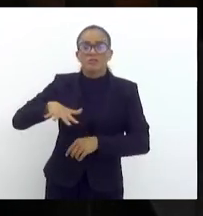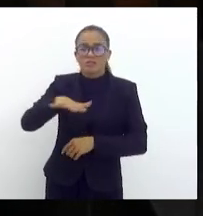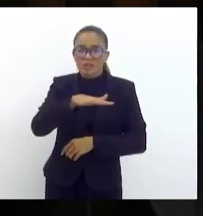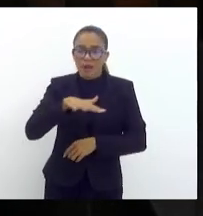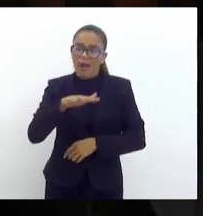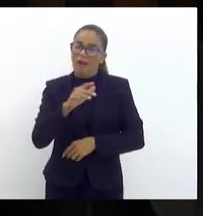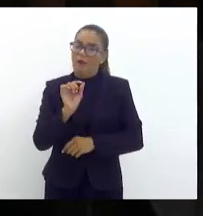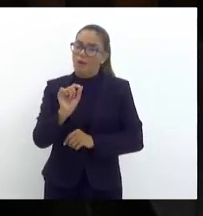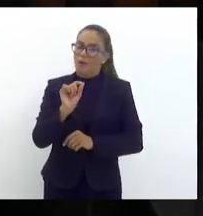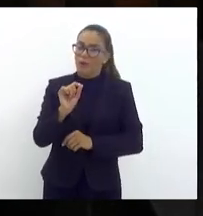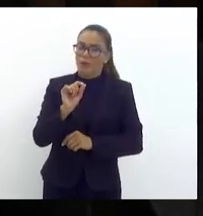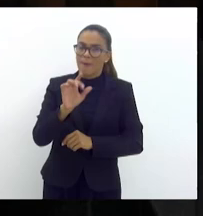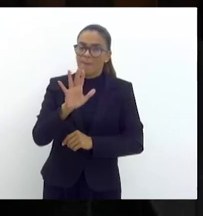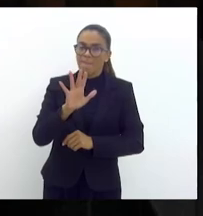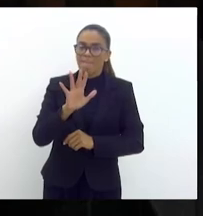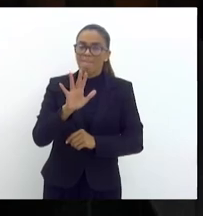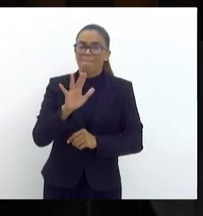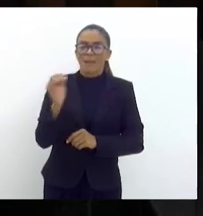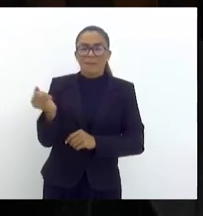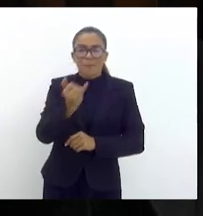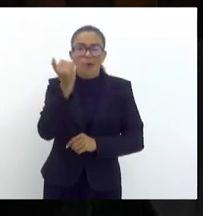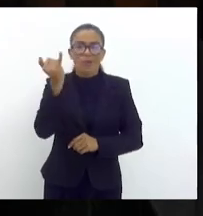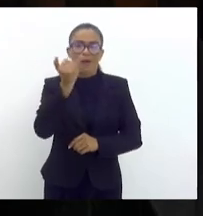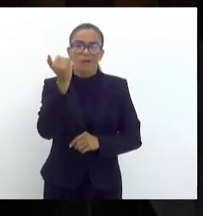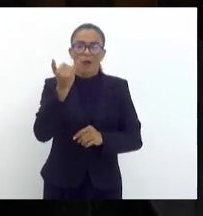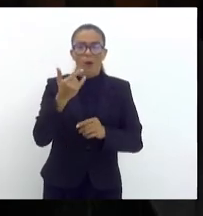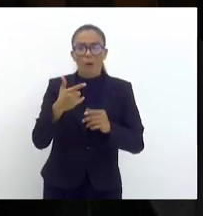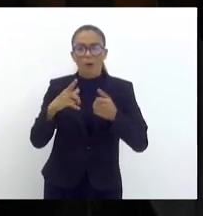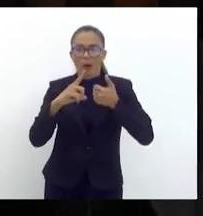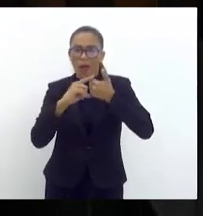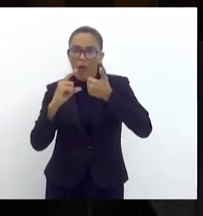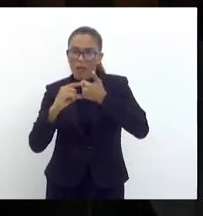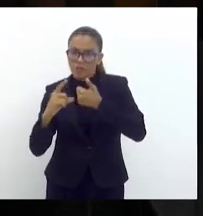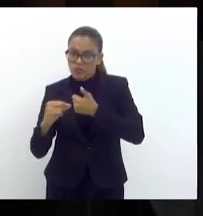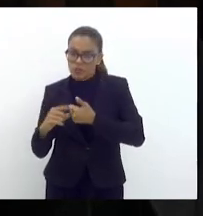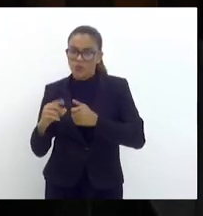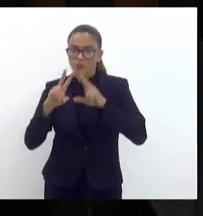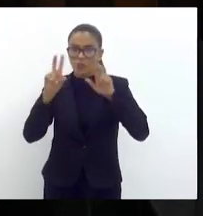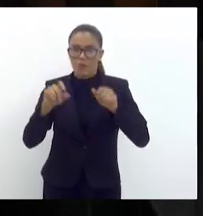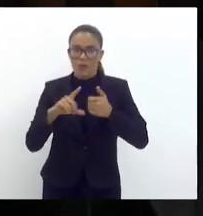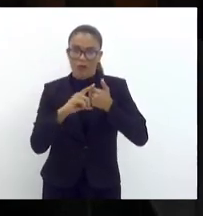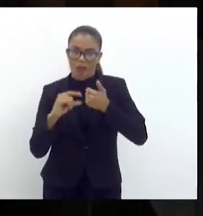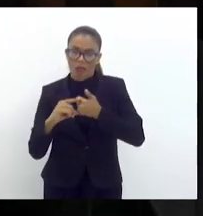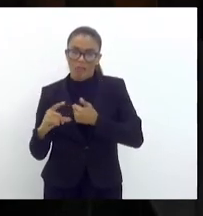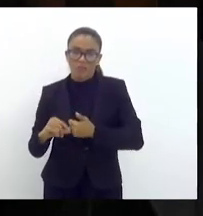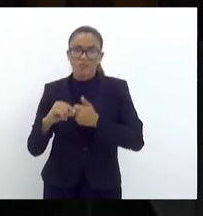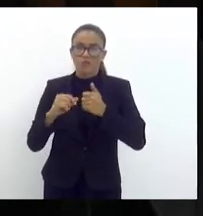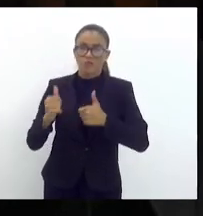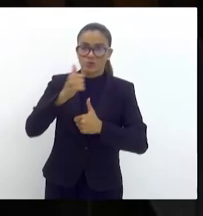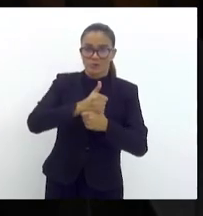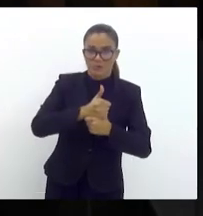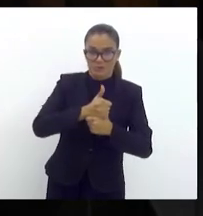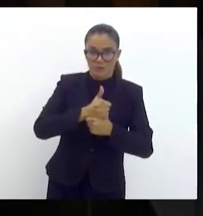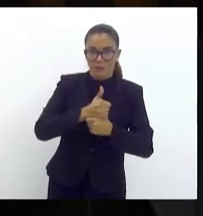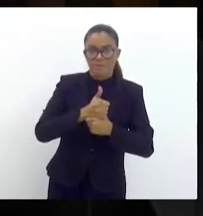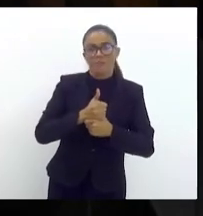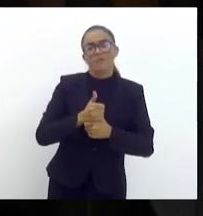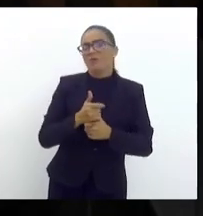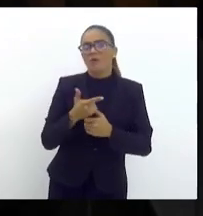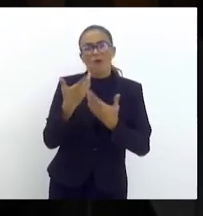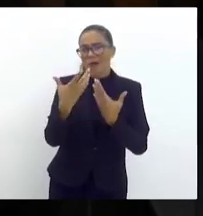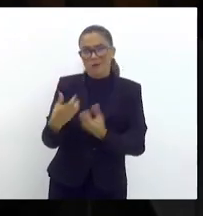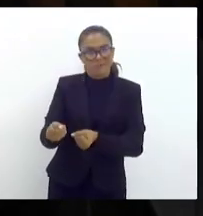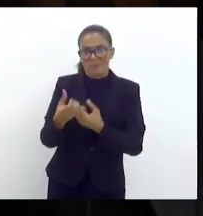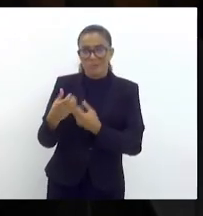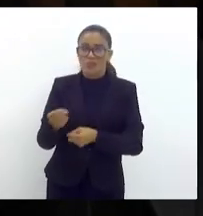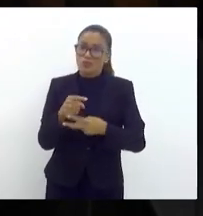destaques supressivos a algum artigo do substitutivo. Tudo foi rejeitado. Só se